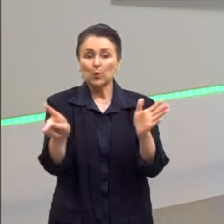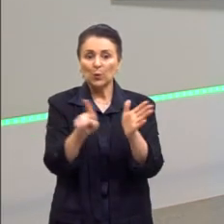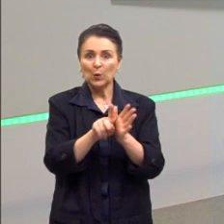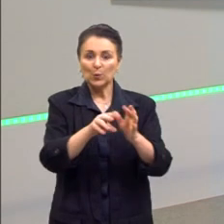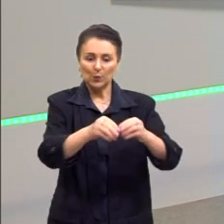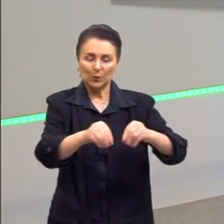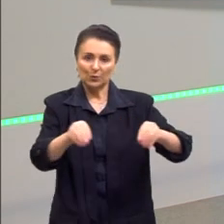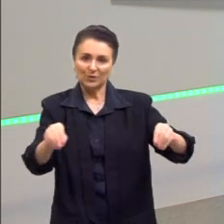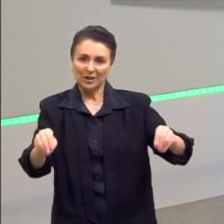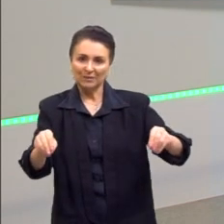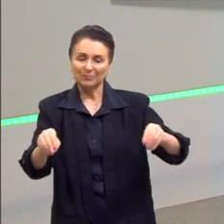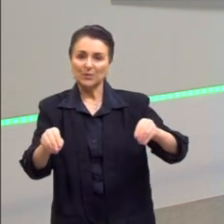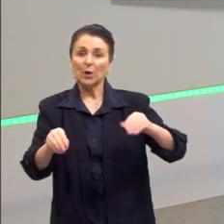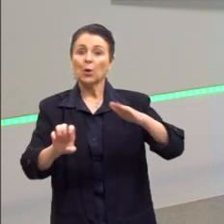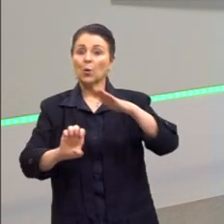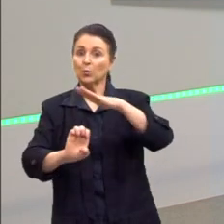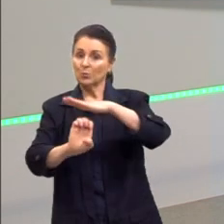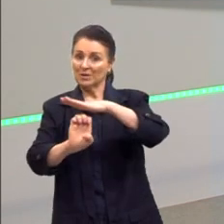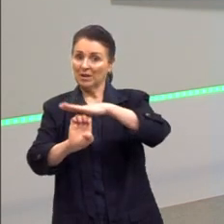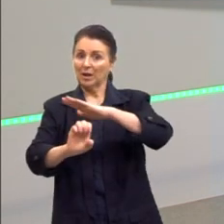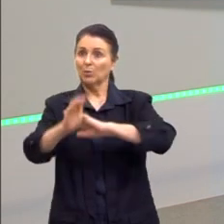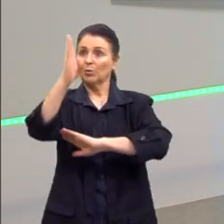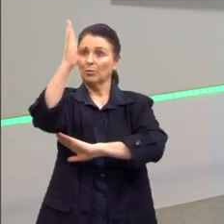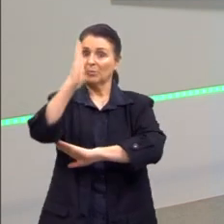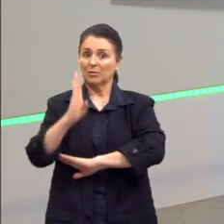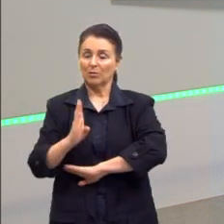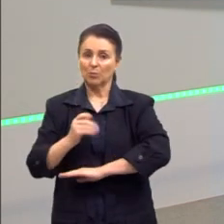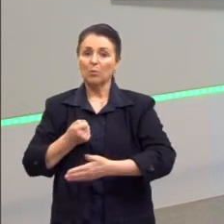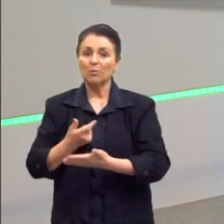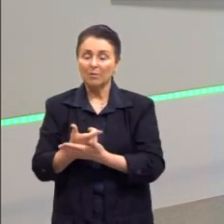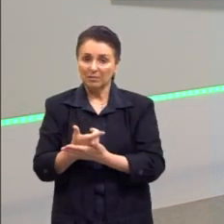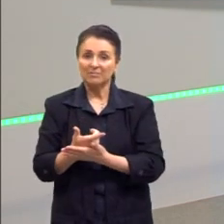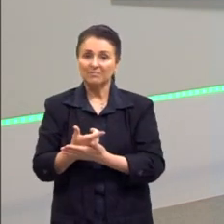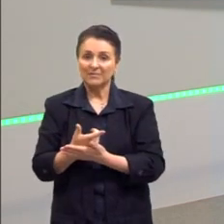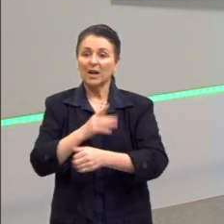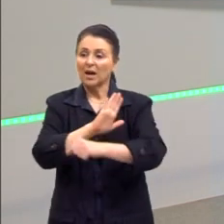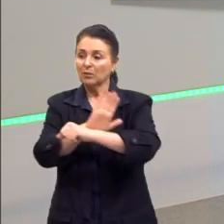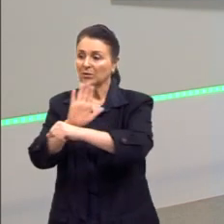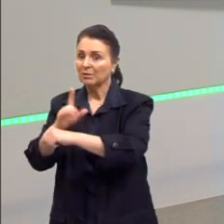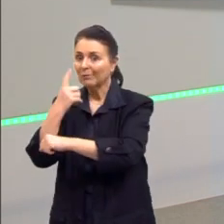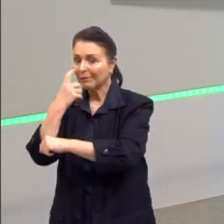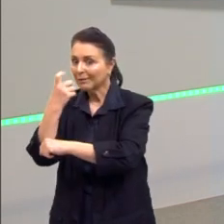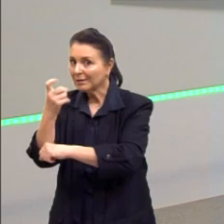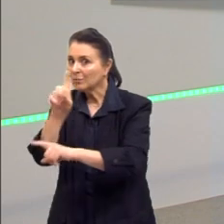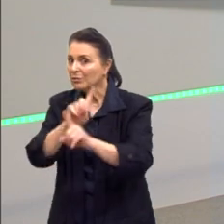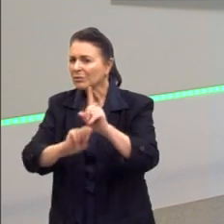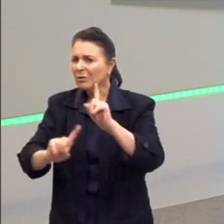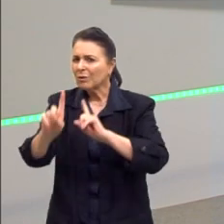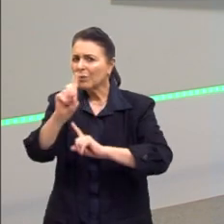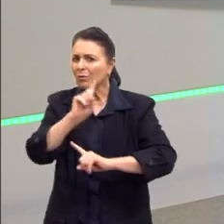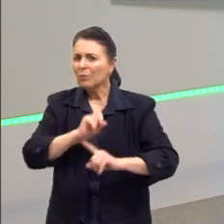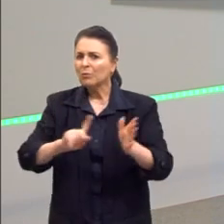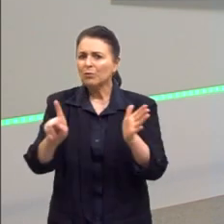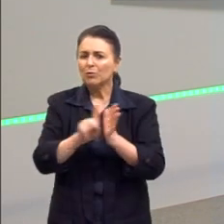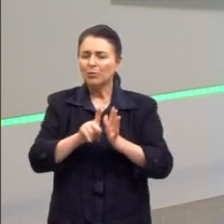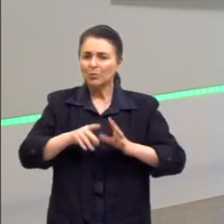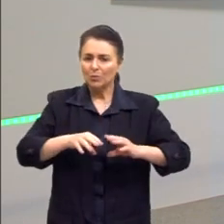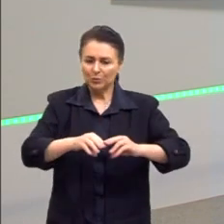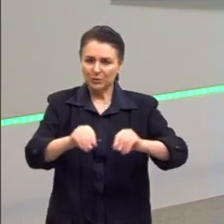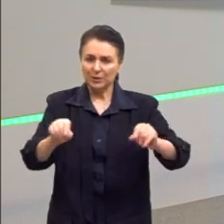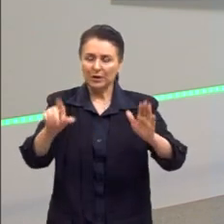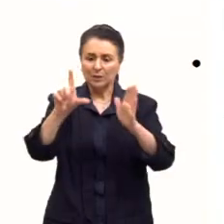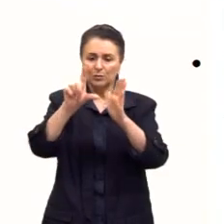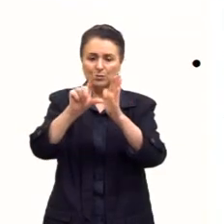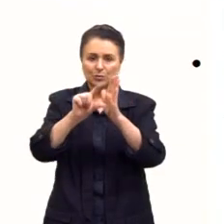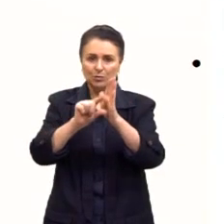ajudando alguns fazendeiros, ajudando o interesse de alguns poucos. Essa diminuição, então, da